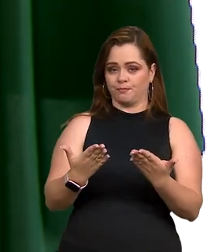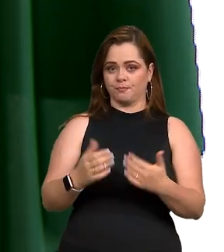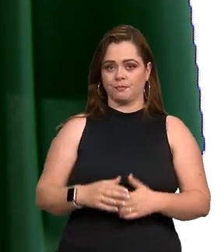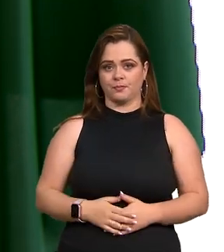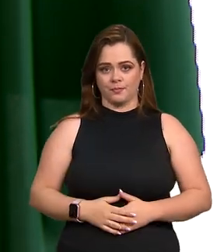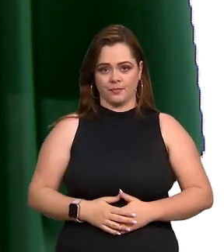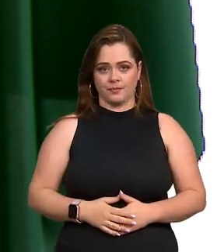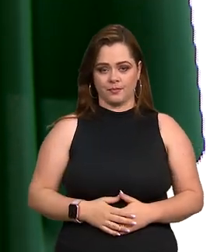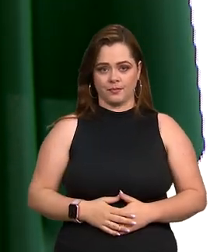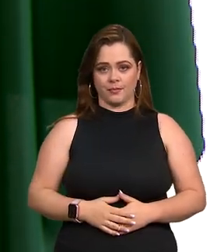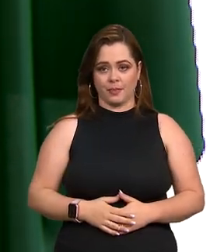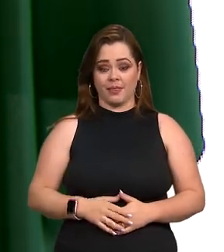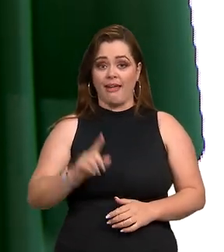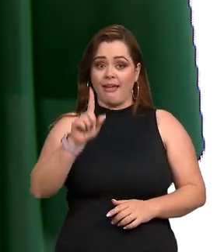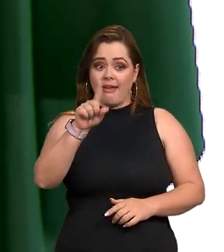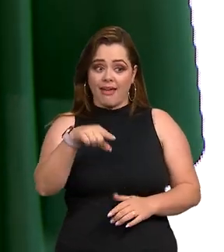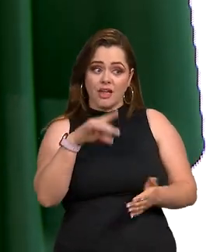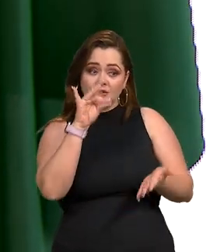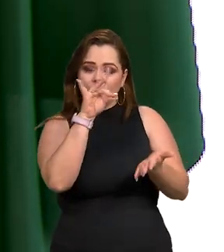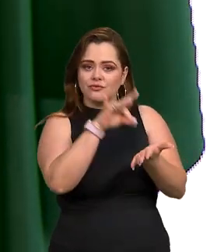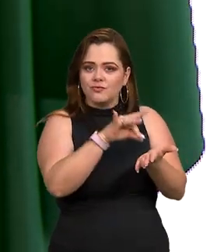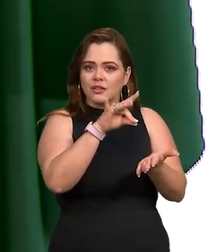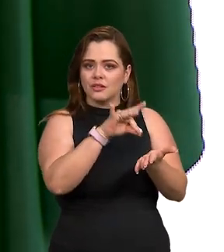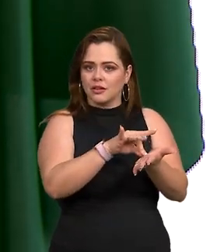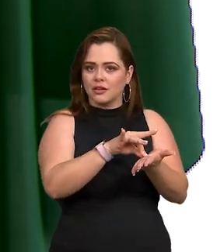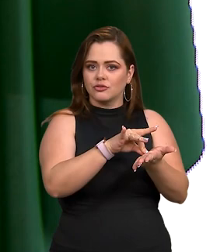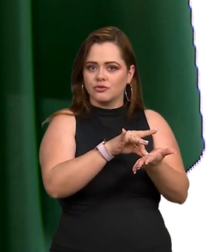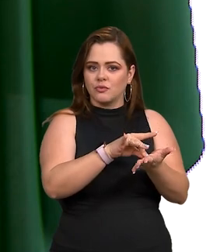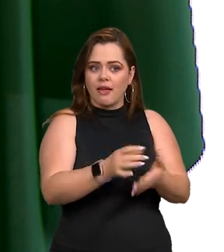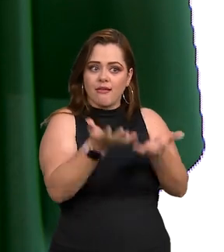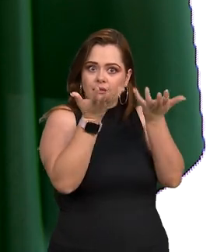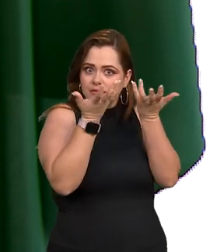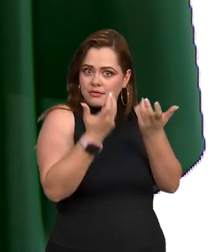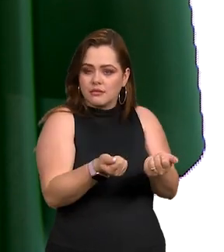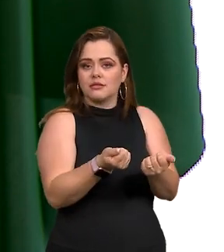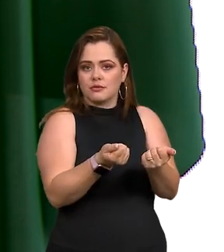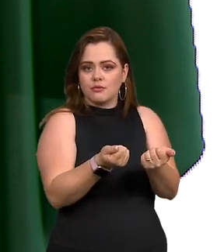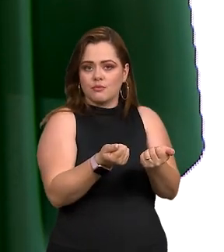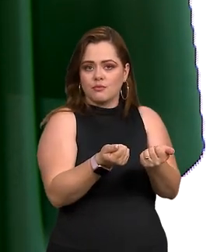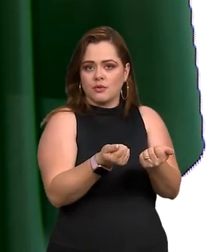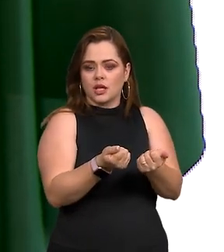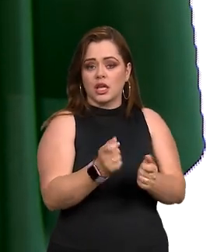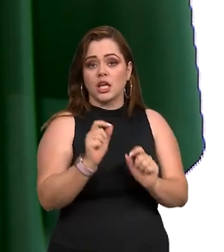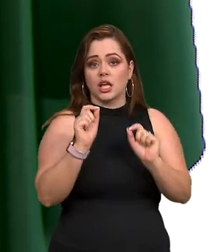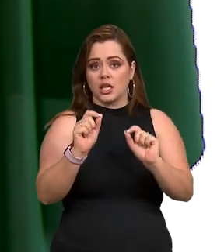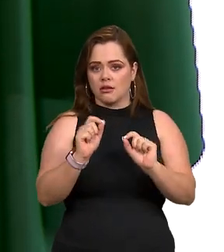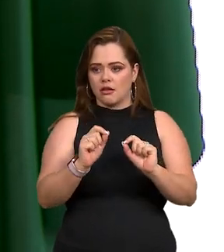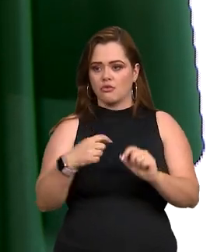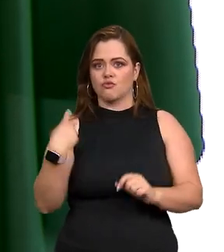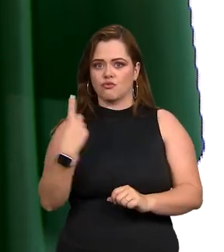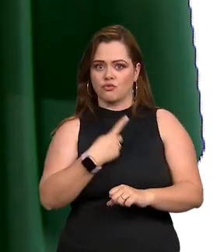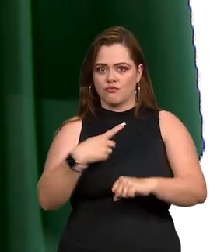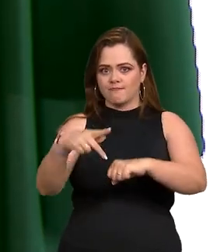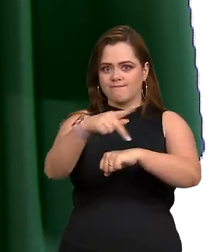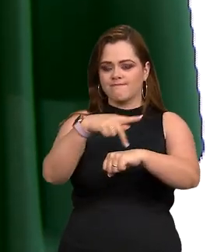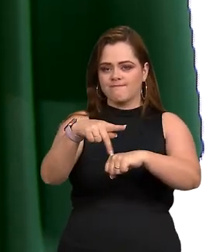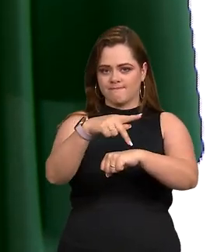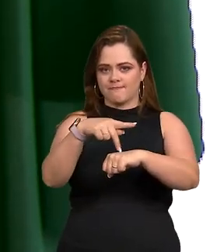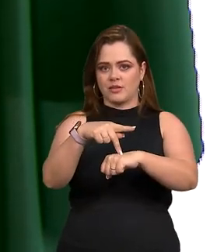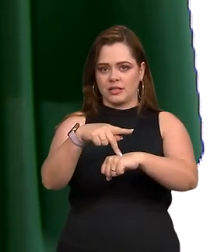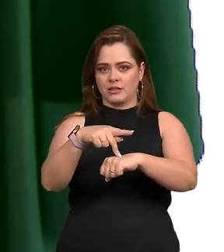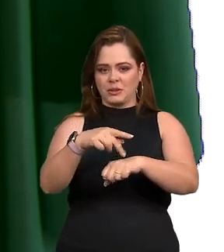ele é na verdade a afirmação de que nesse